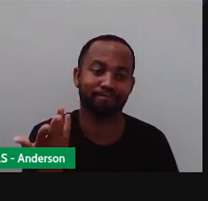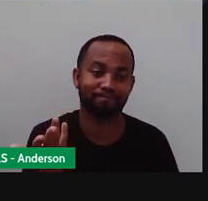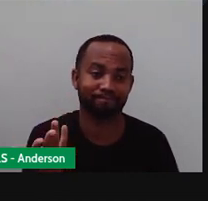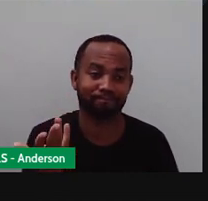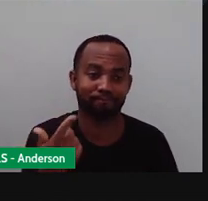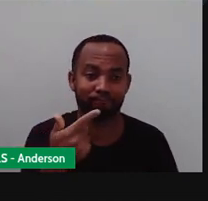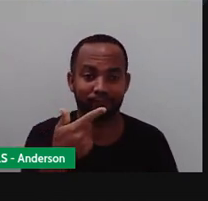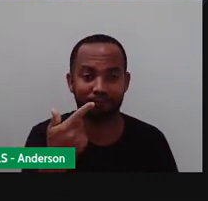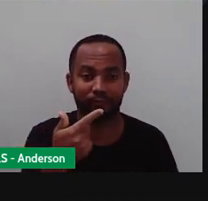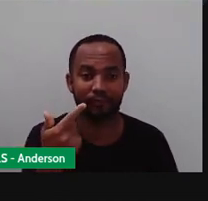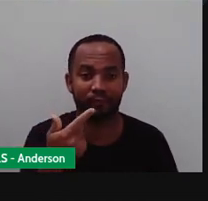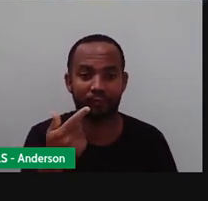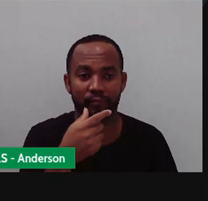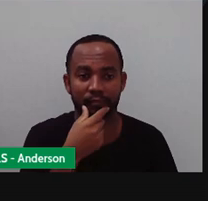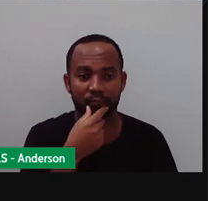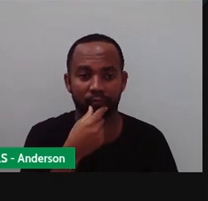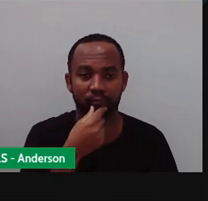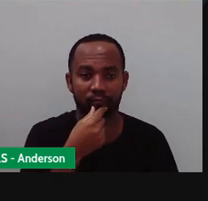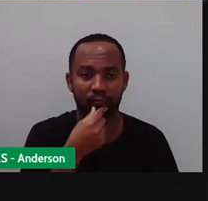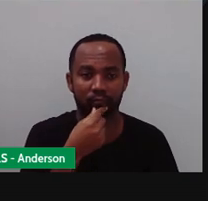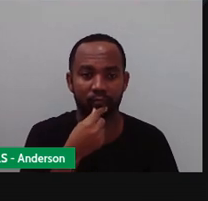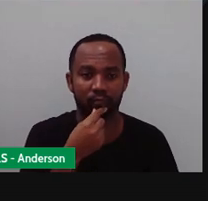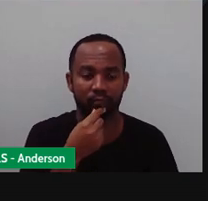unidades. Que foi o que sobrou no meu ábaco.